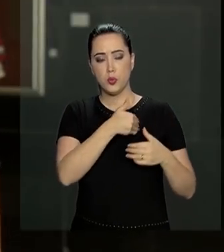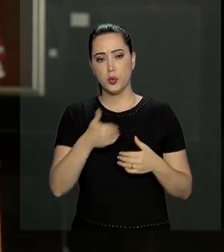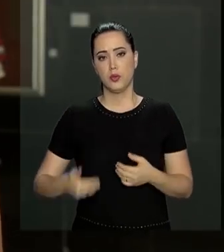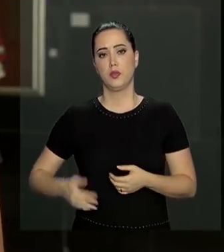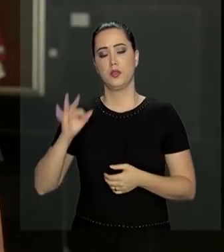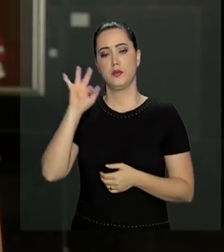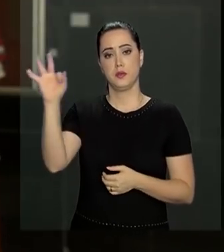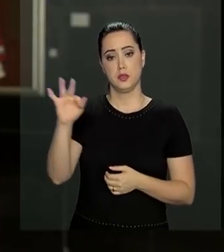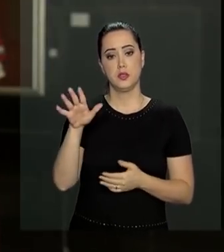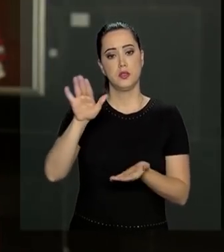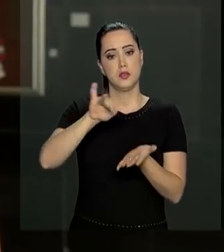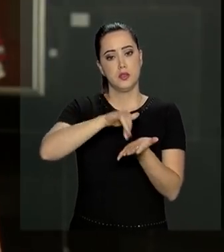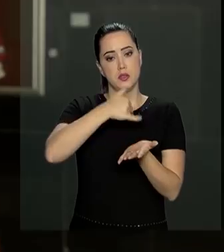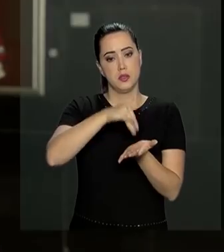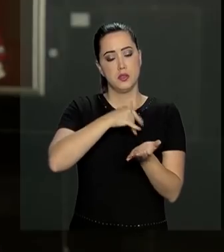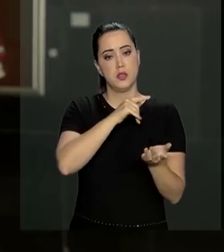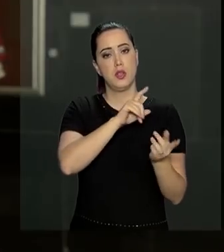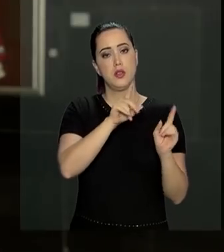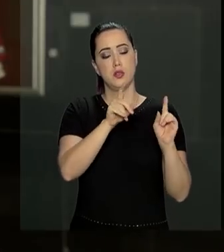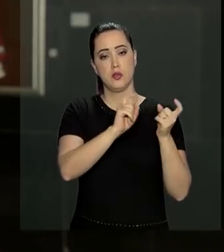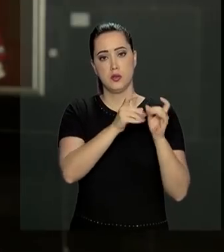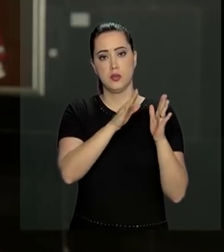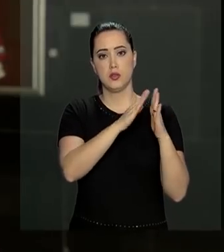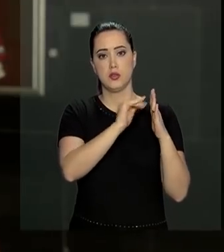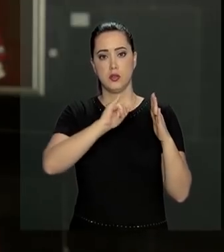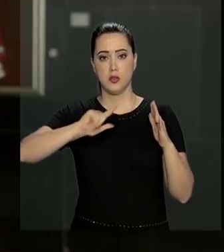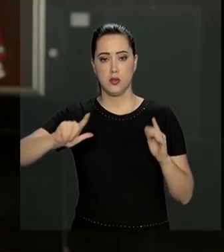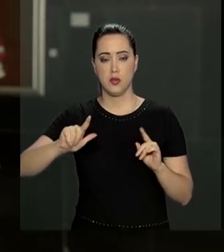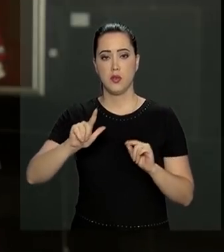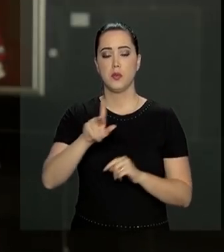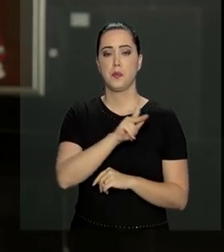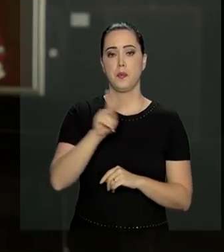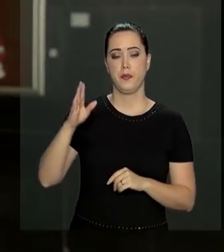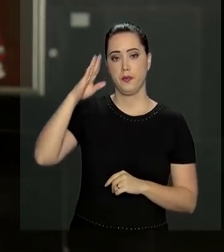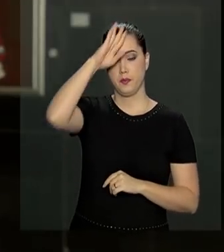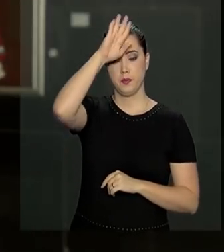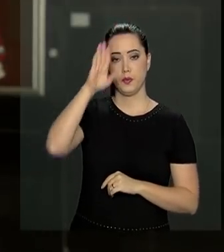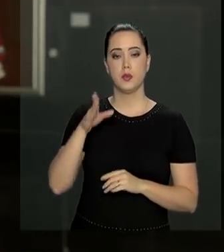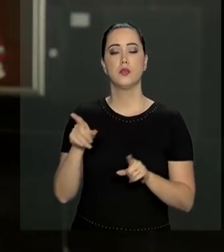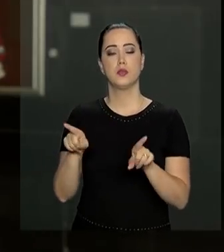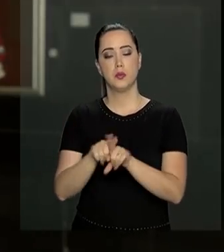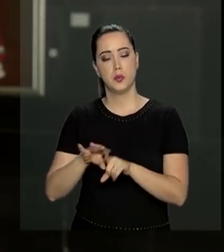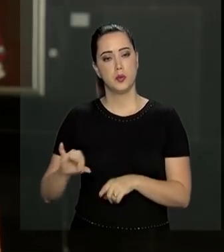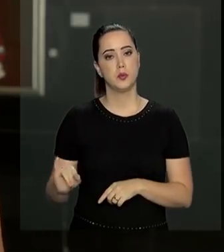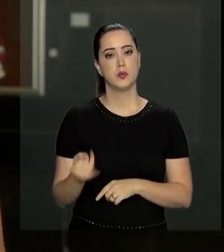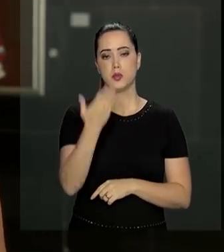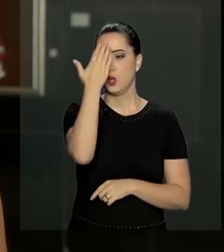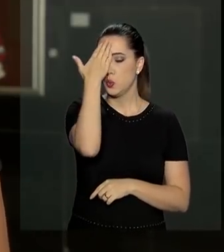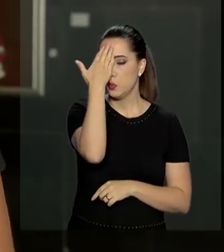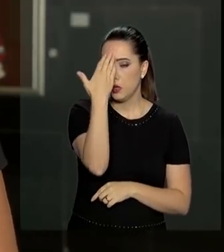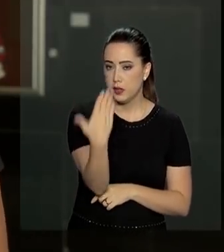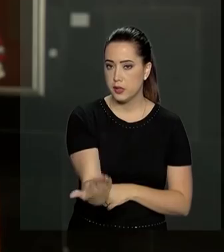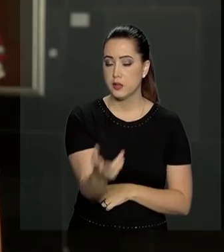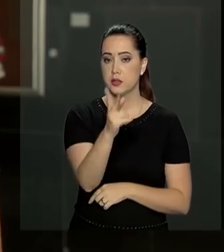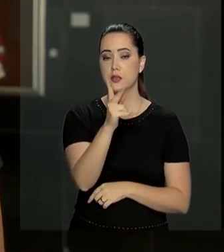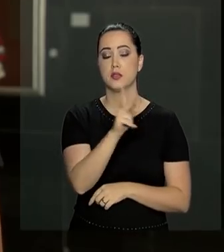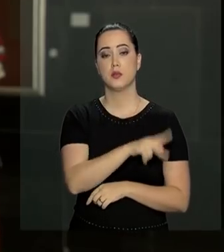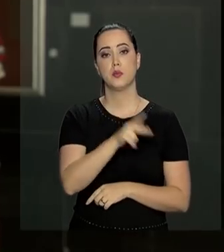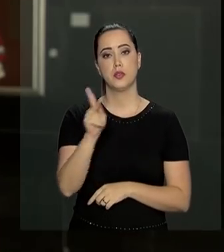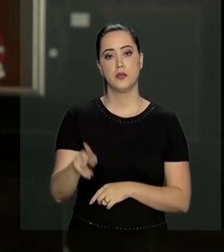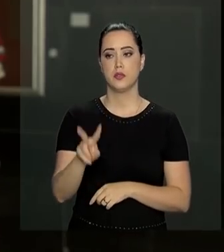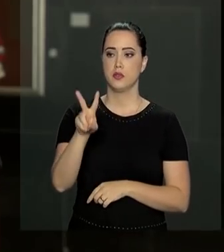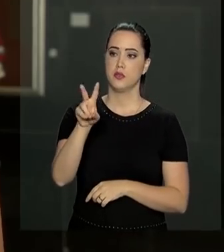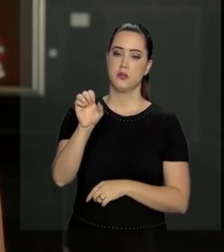federal como secretário executivo da Casa Civil. Jair Bolsonaro aproveitou também para agradecer ao professor Vélez